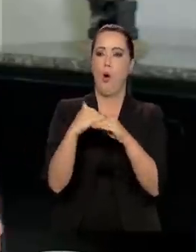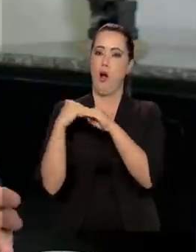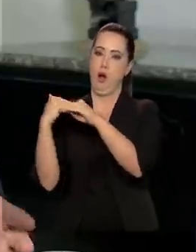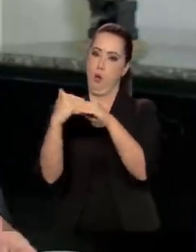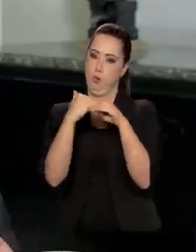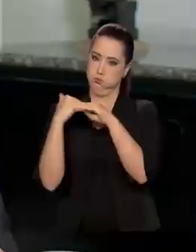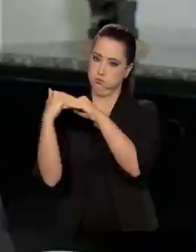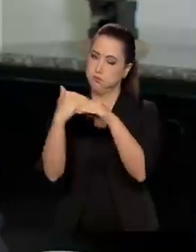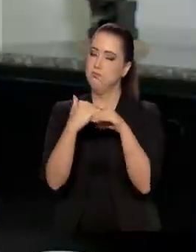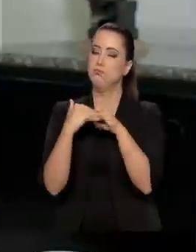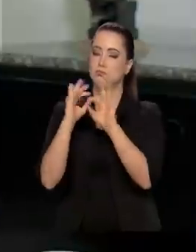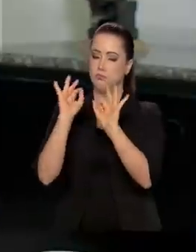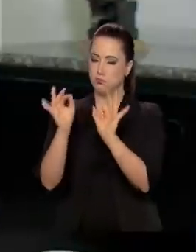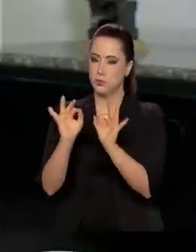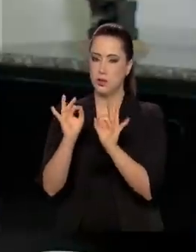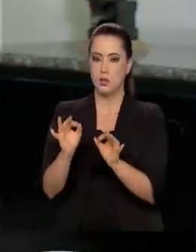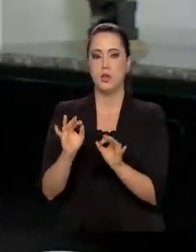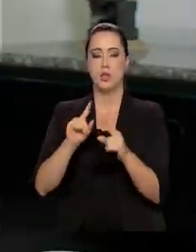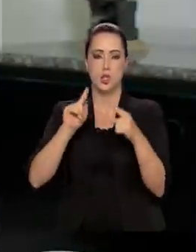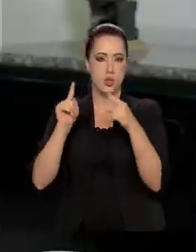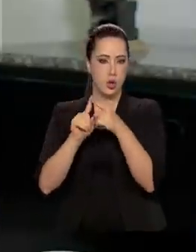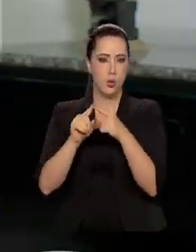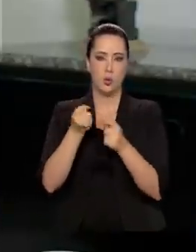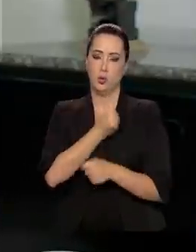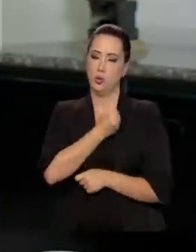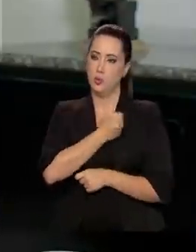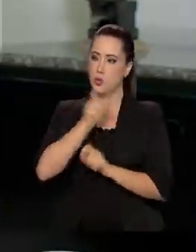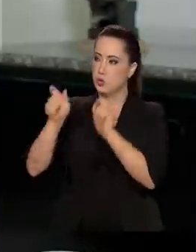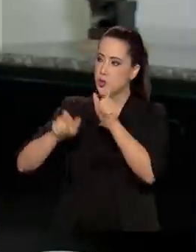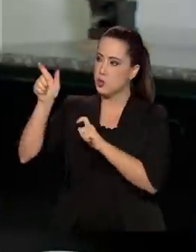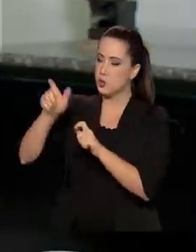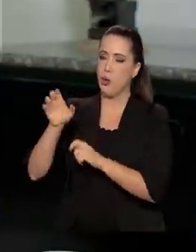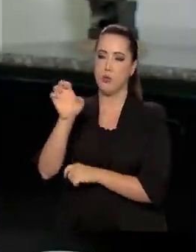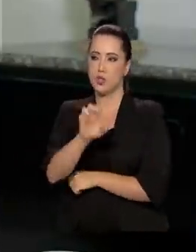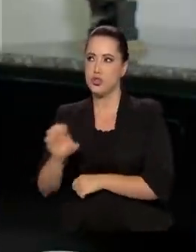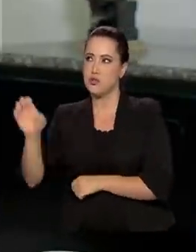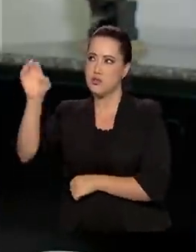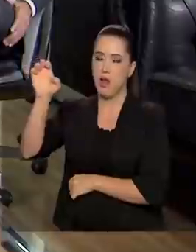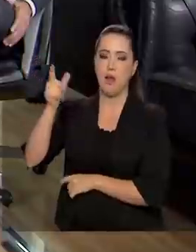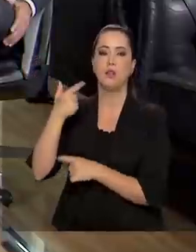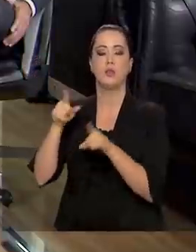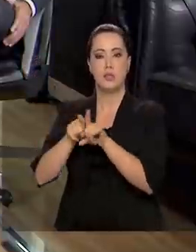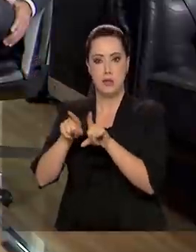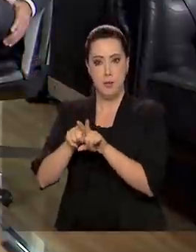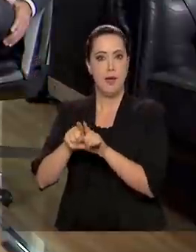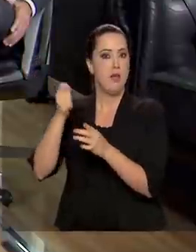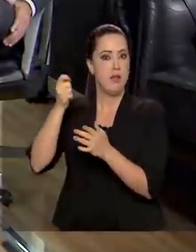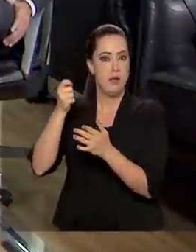proporcional ao número de pessoas por estado e de graça.